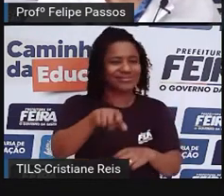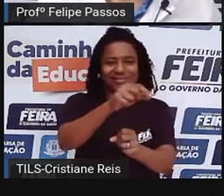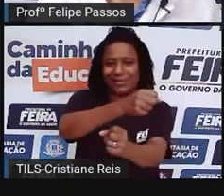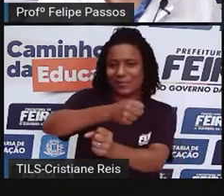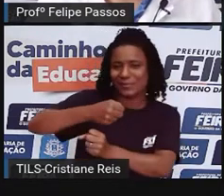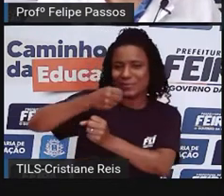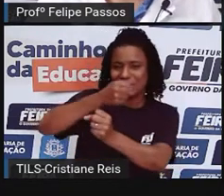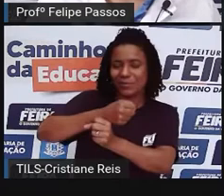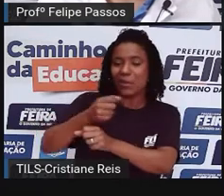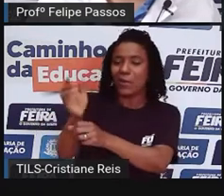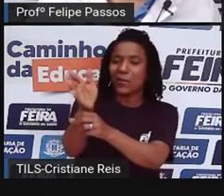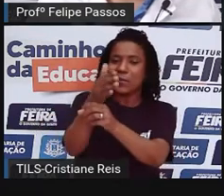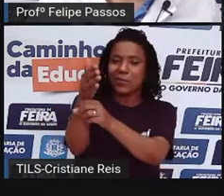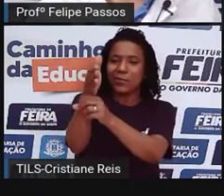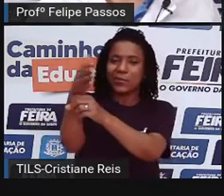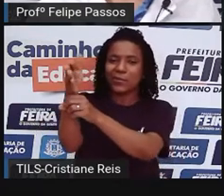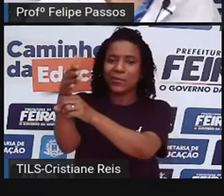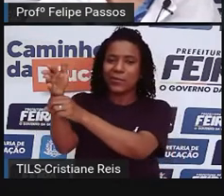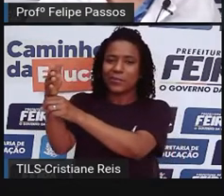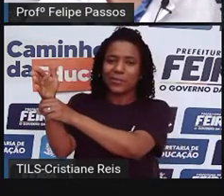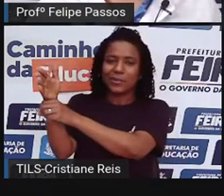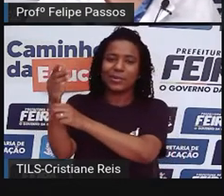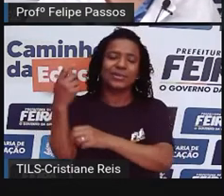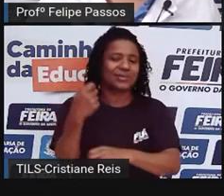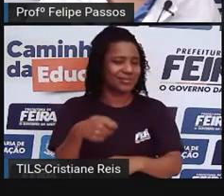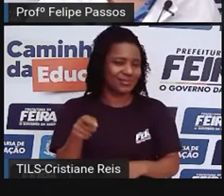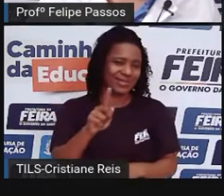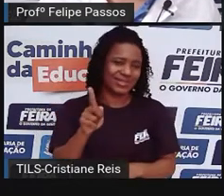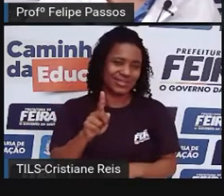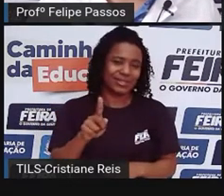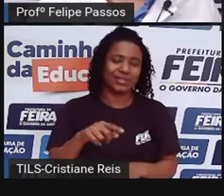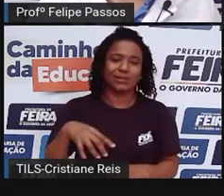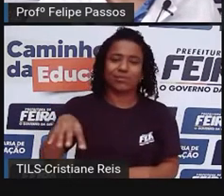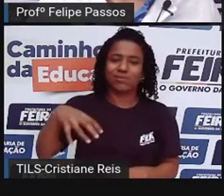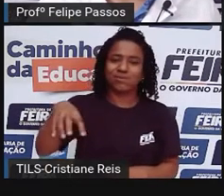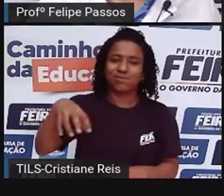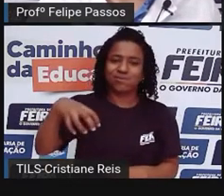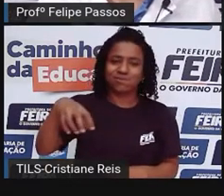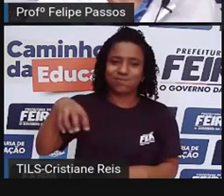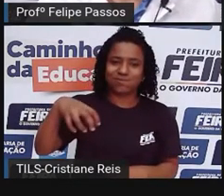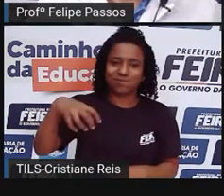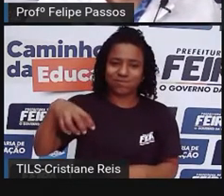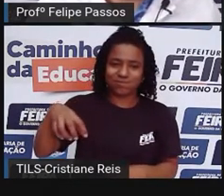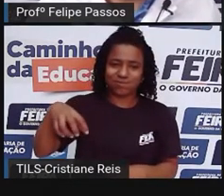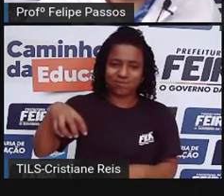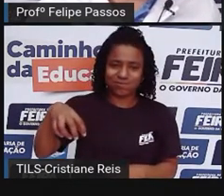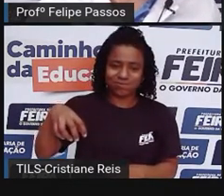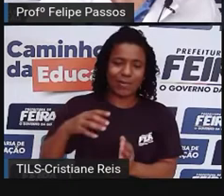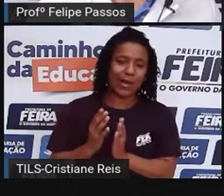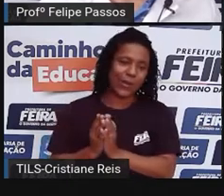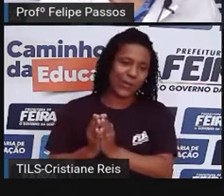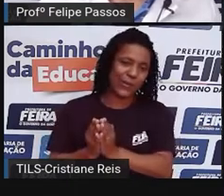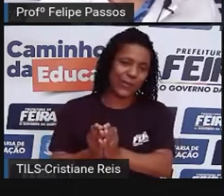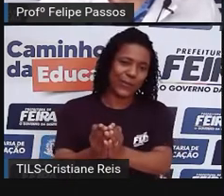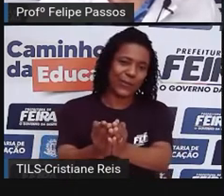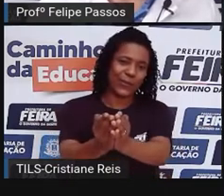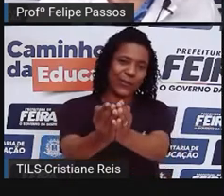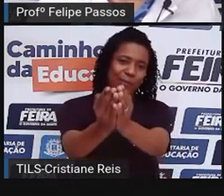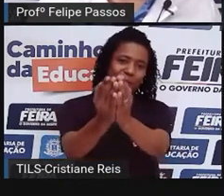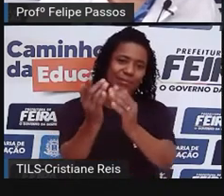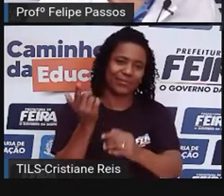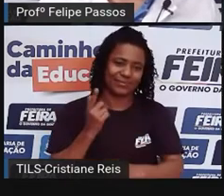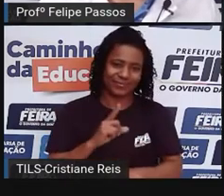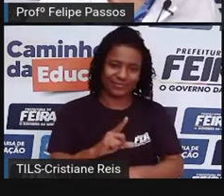vento. Eles já contam com um motor que locomove ali com maior facilidade. Ainda na pré-história,